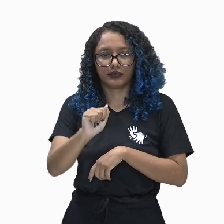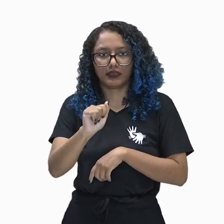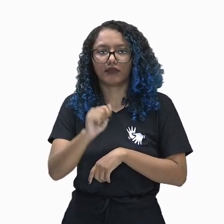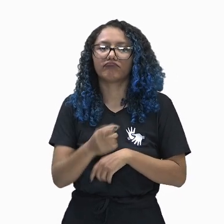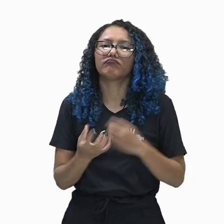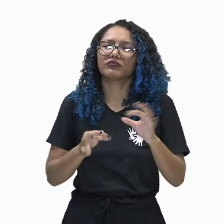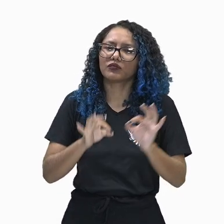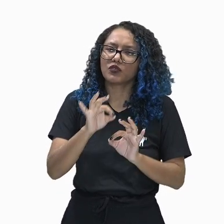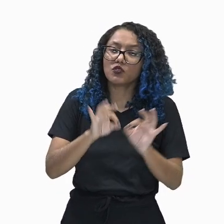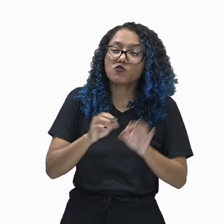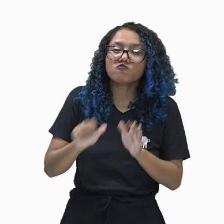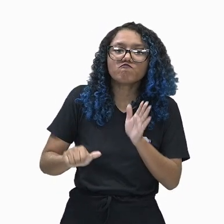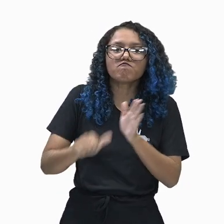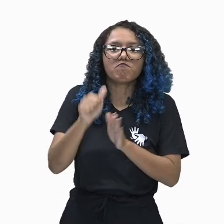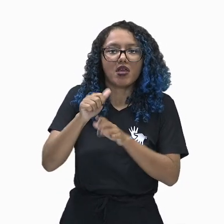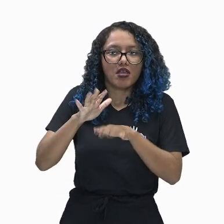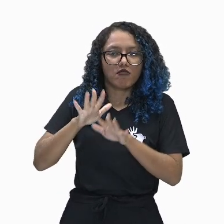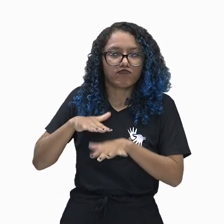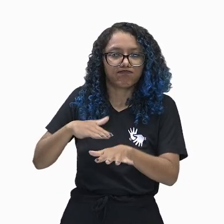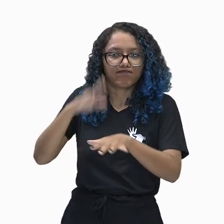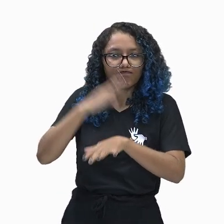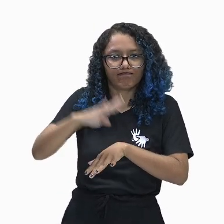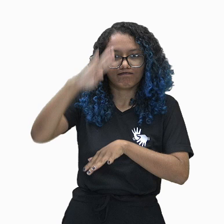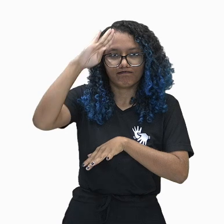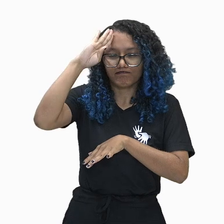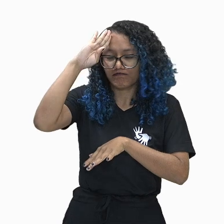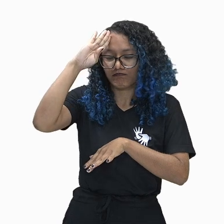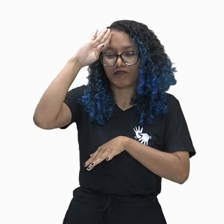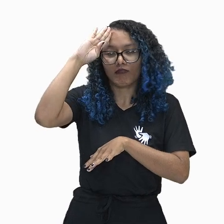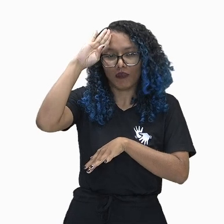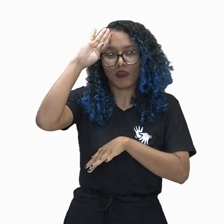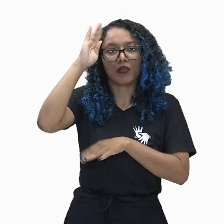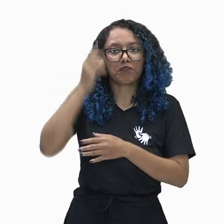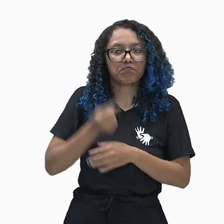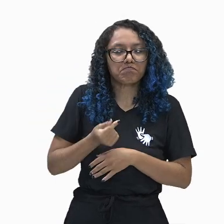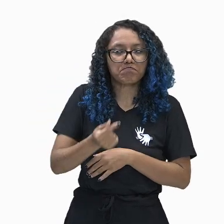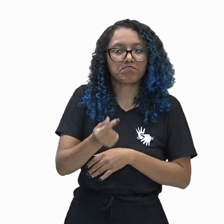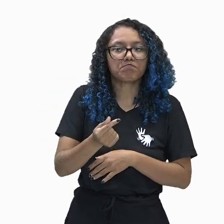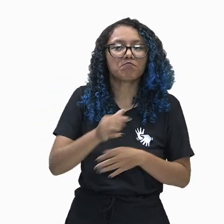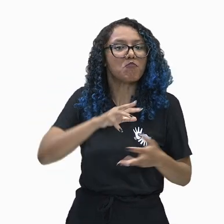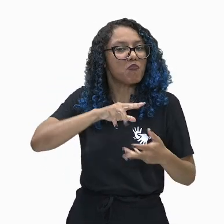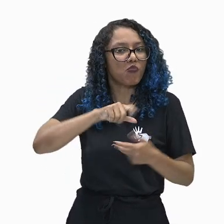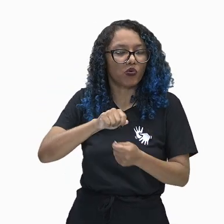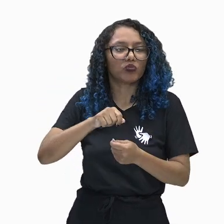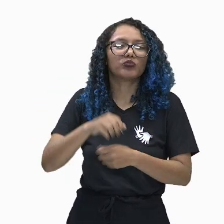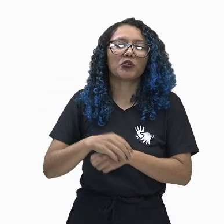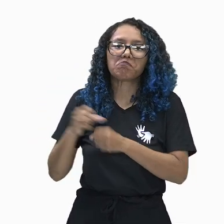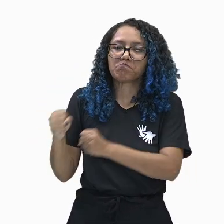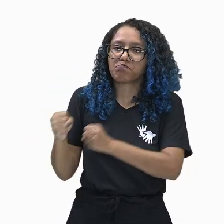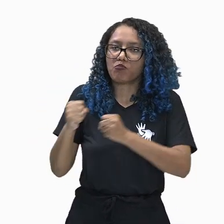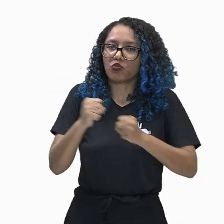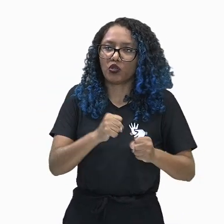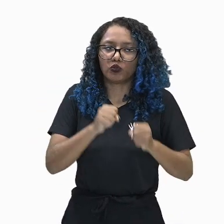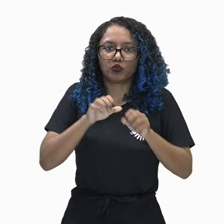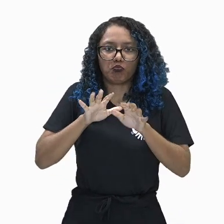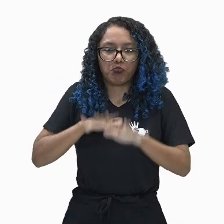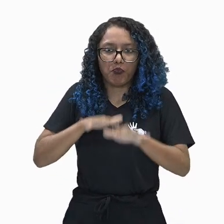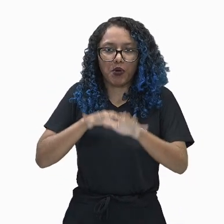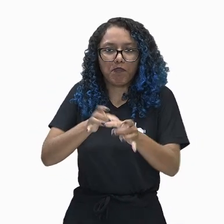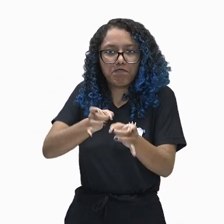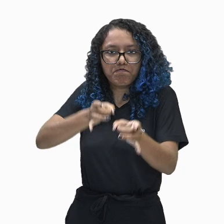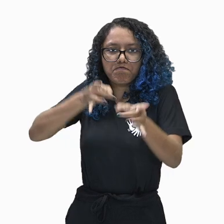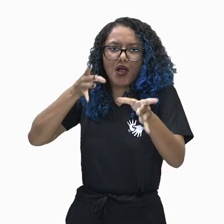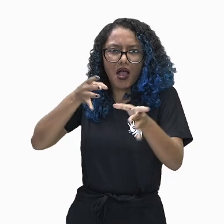primeiros exércitos permanentes do mundo. O poderoso exército era constituído de tropas de arqueiros e